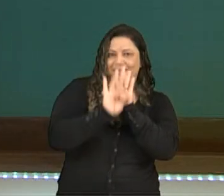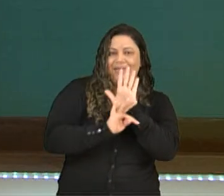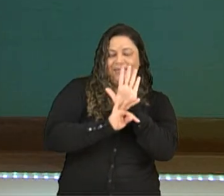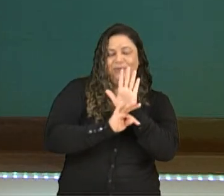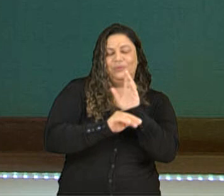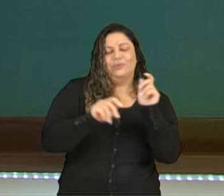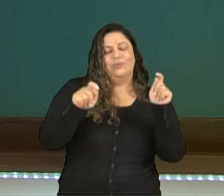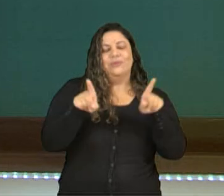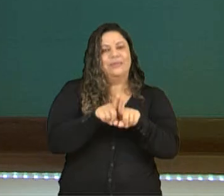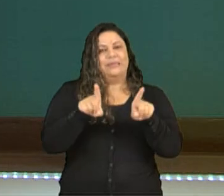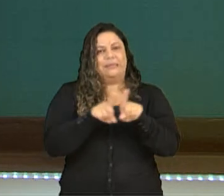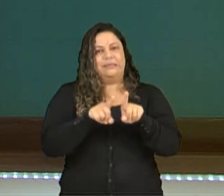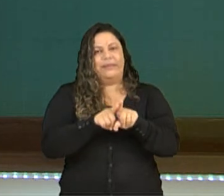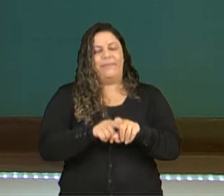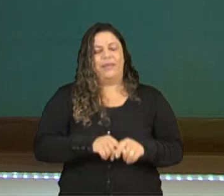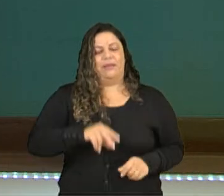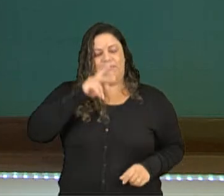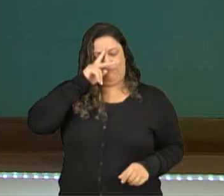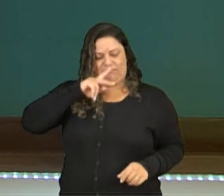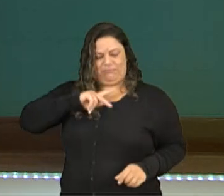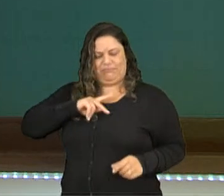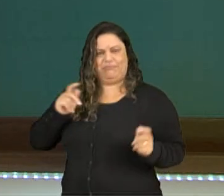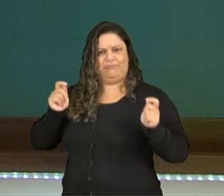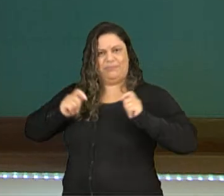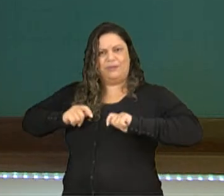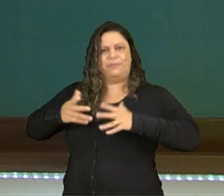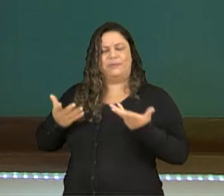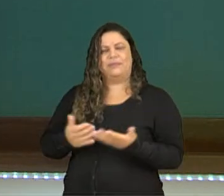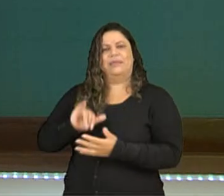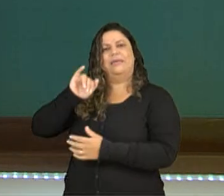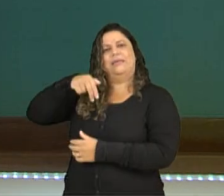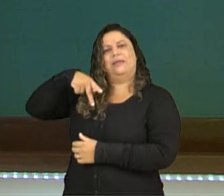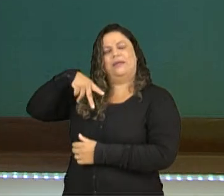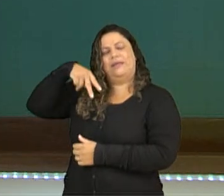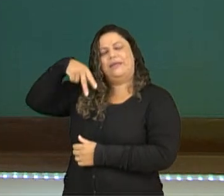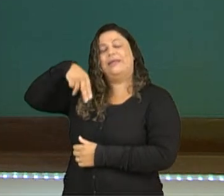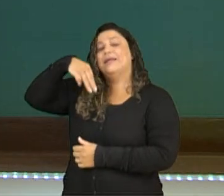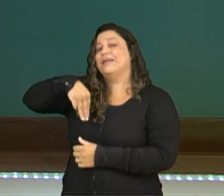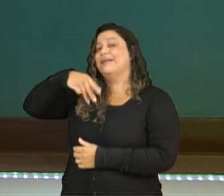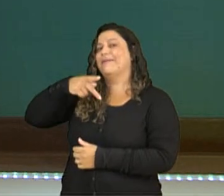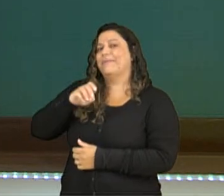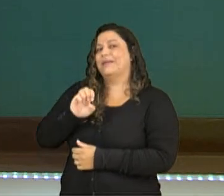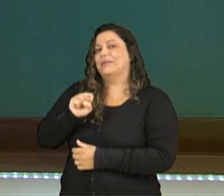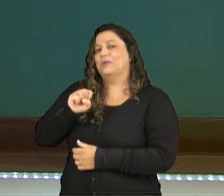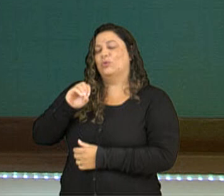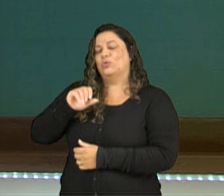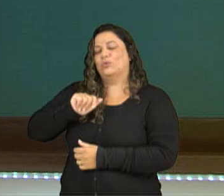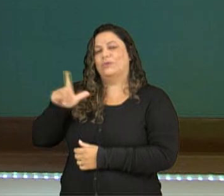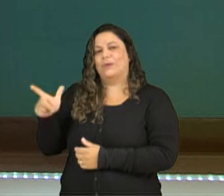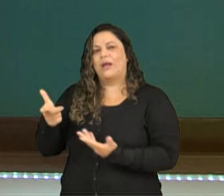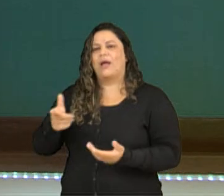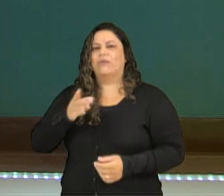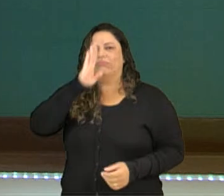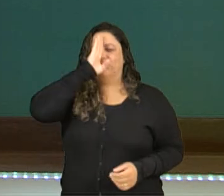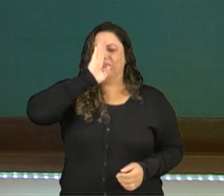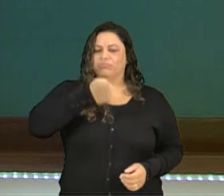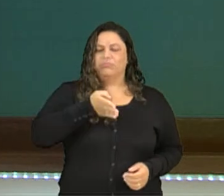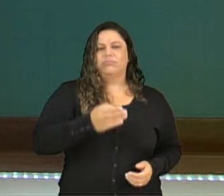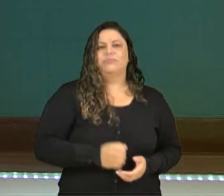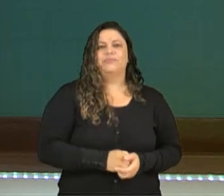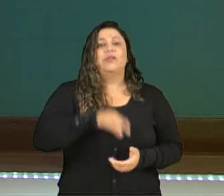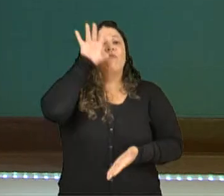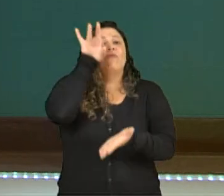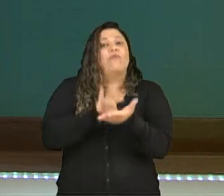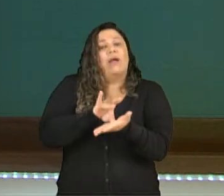pessoa, né, em pessoal, discurso indireto, né, os fatos reais, atuais e